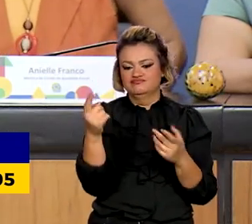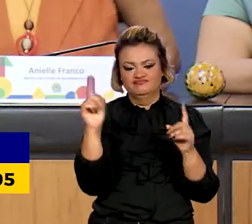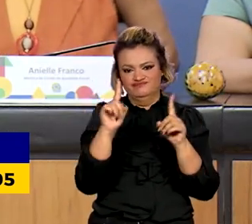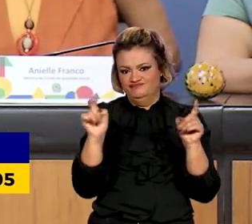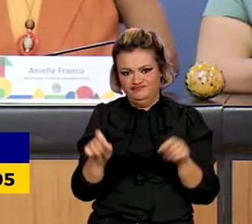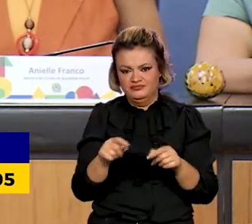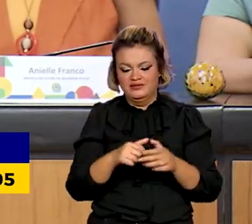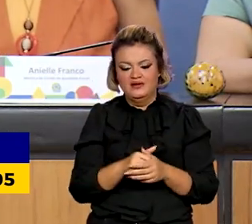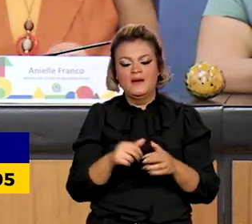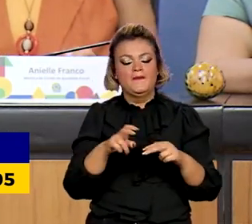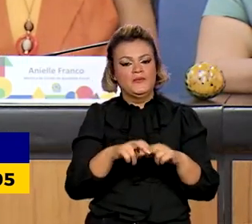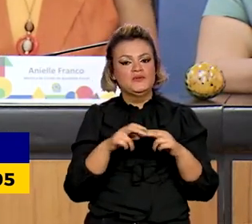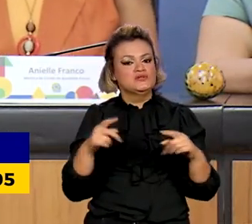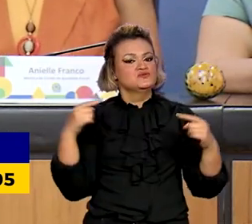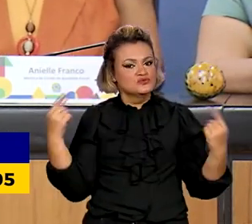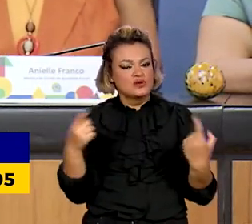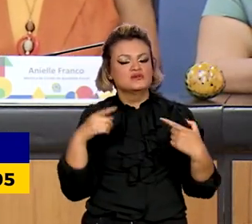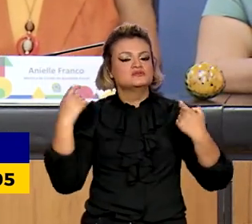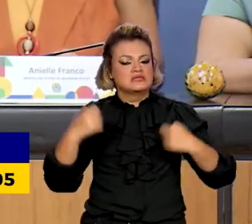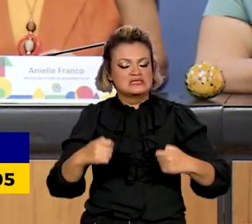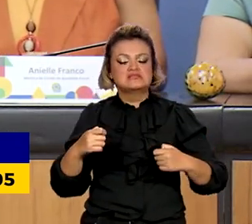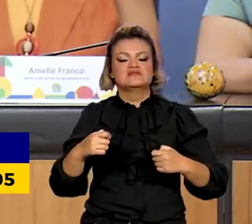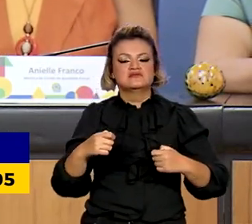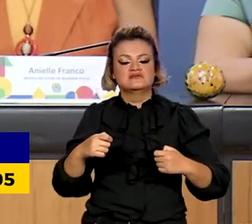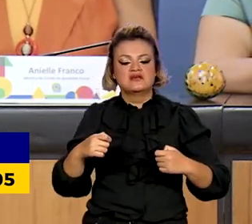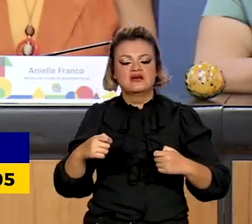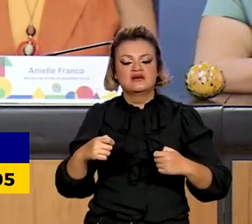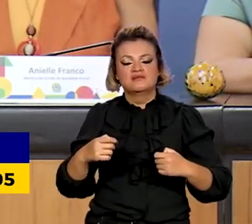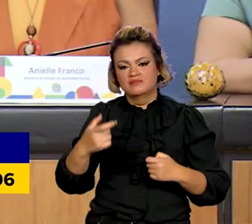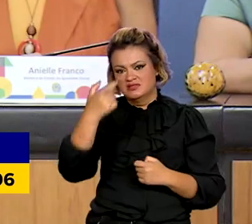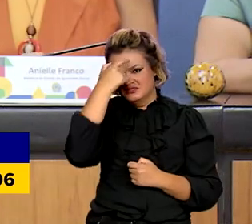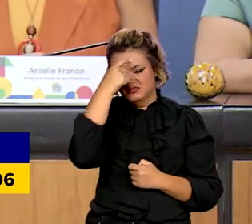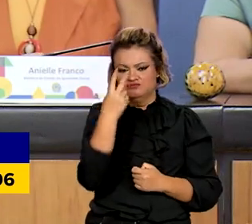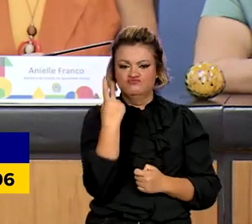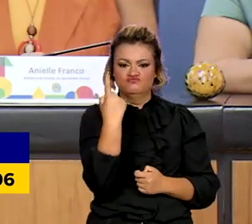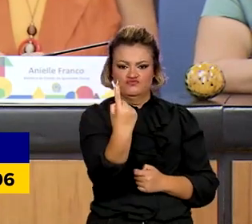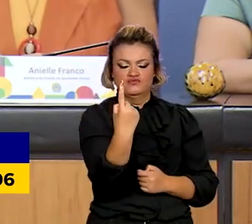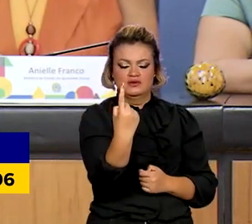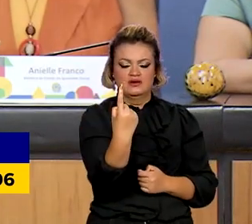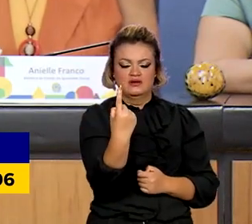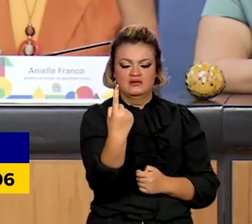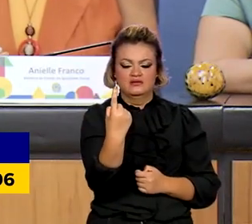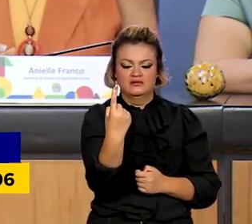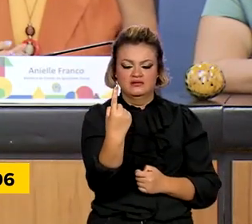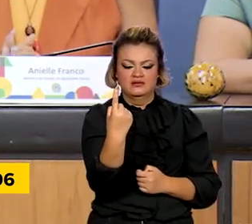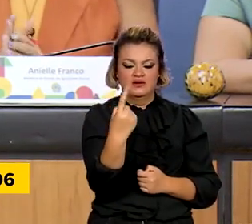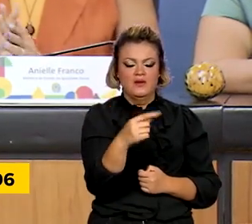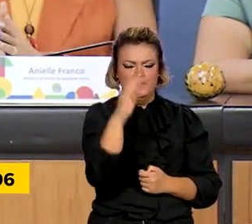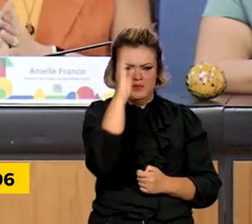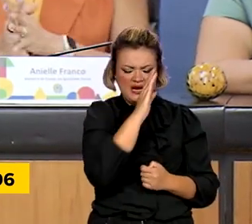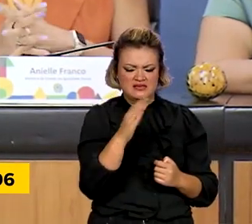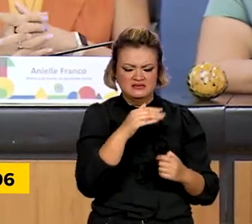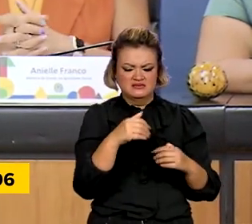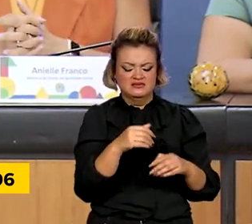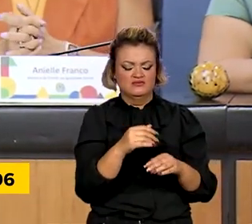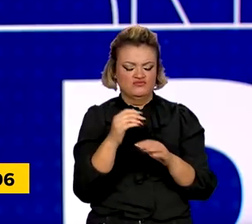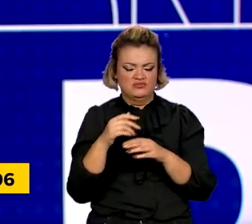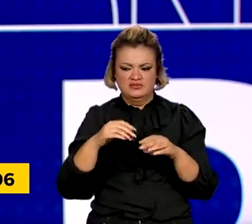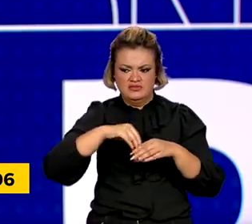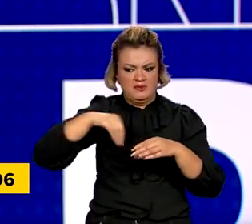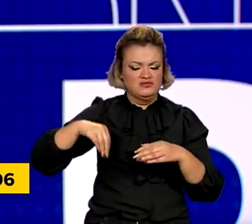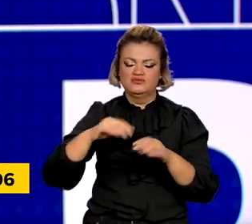Por isso, todos precisam falar em uma só voz. Nunca mais um Brasil sem nós.